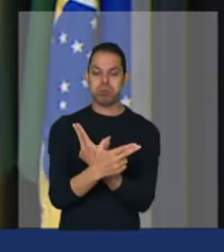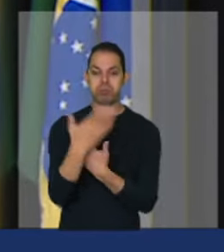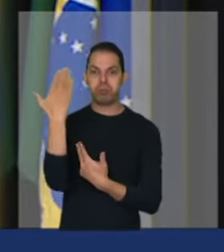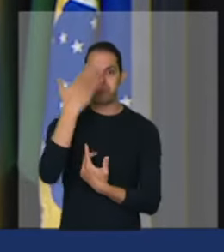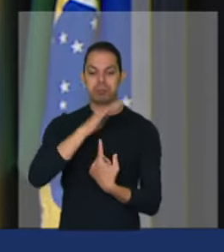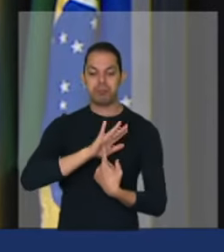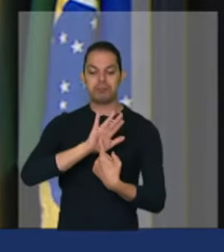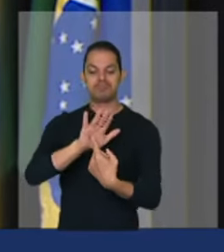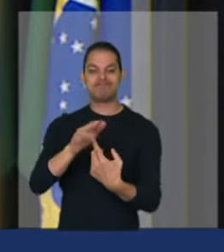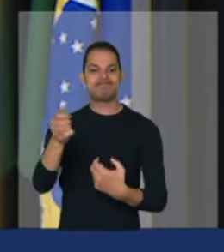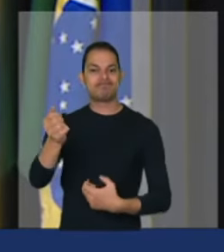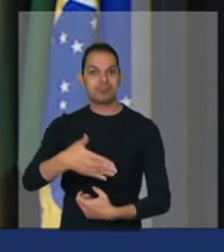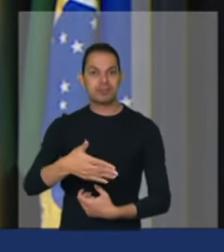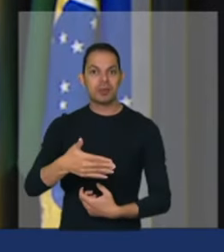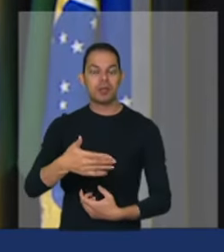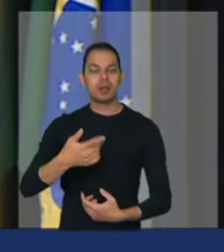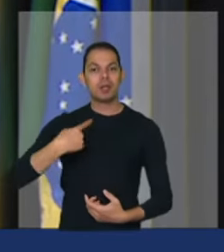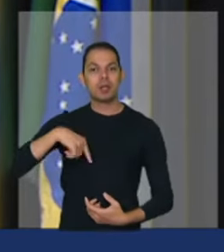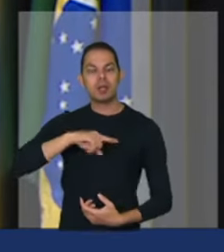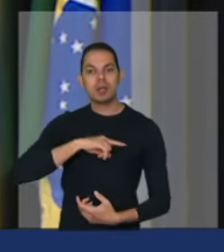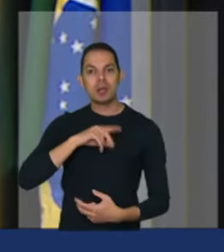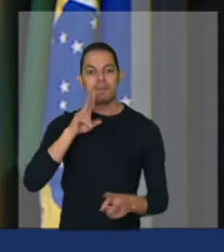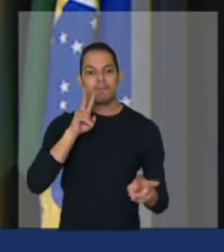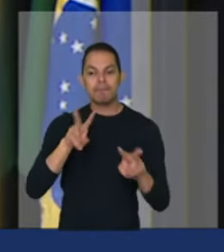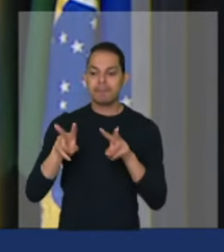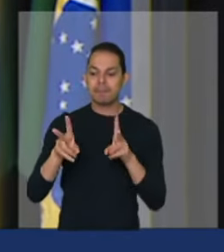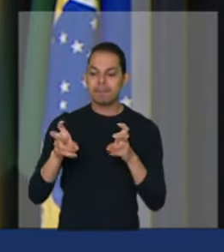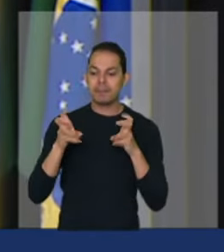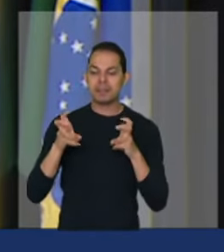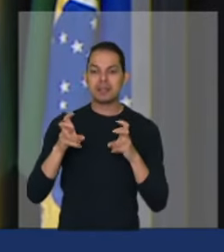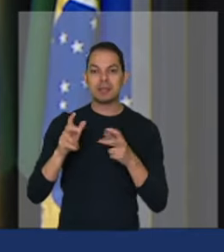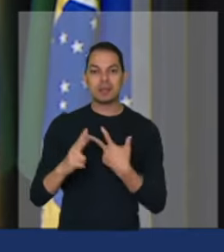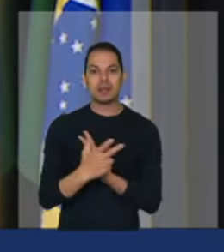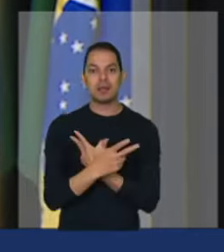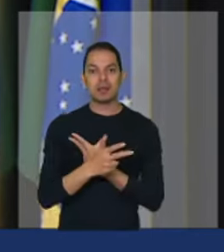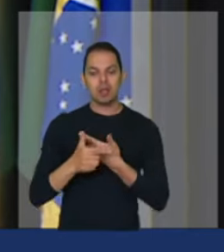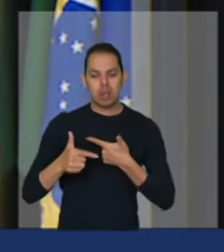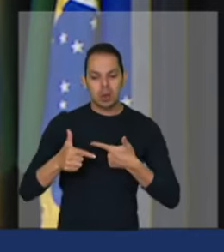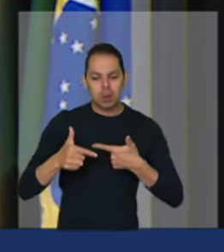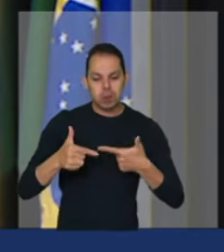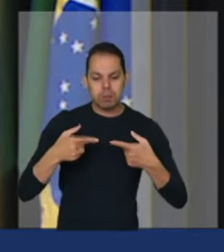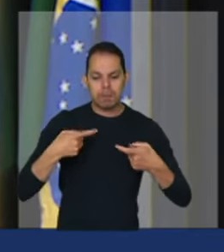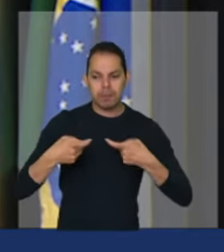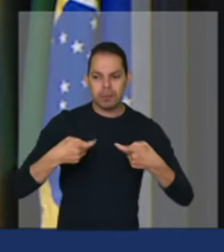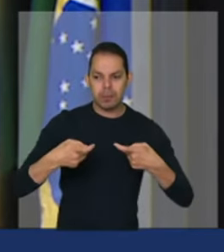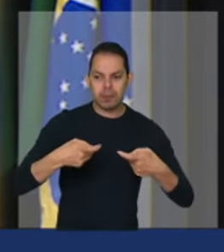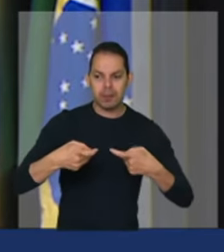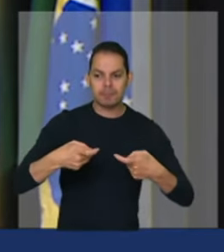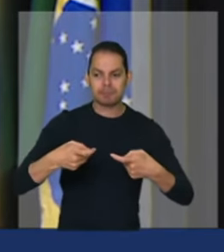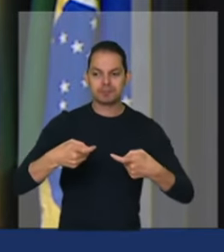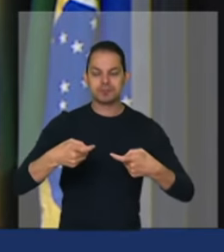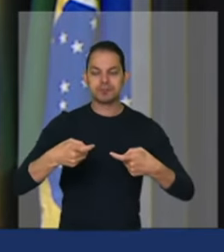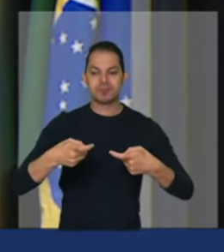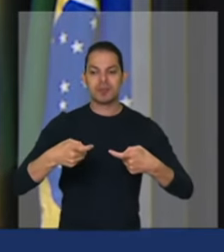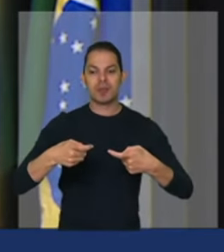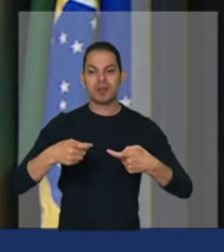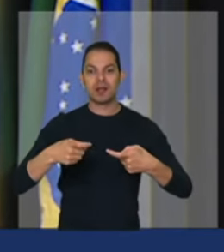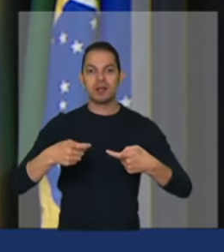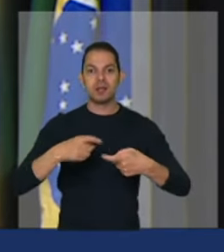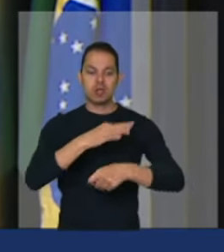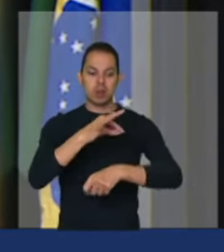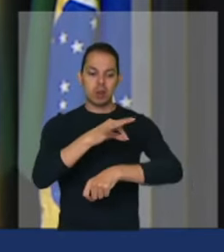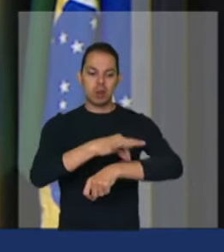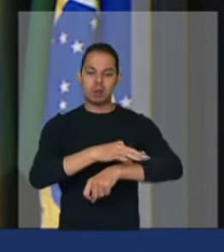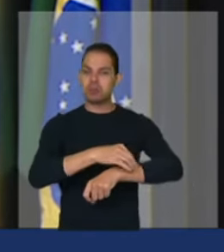que o que as forças armadas podem combater numa guerra realmente é um mosquito da dengue muito